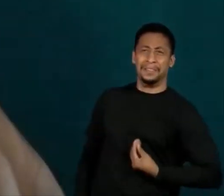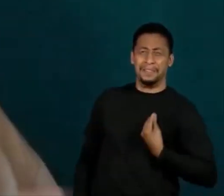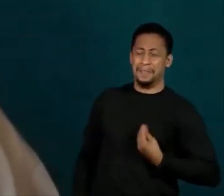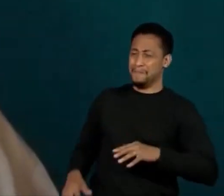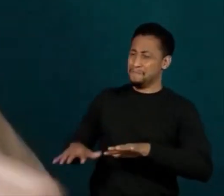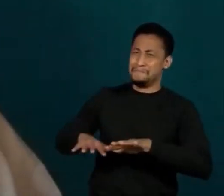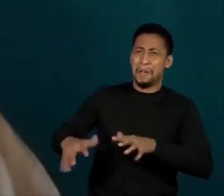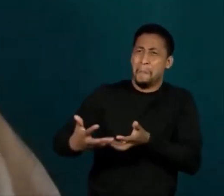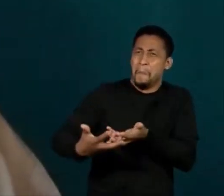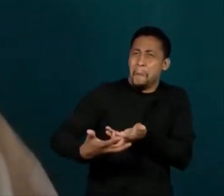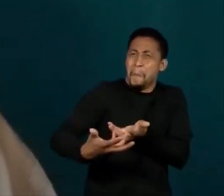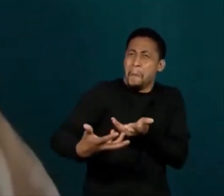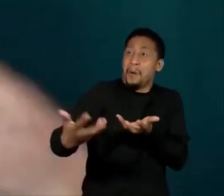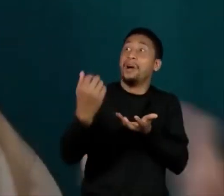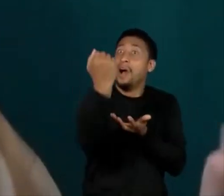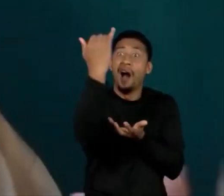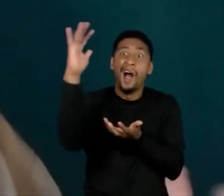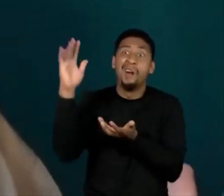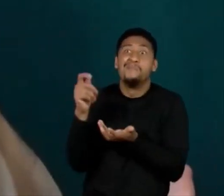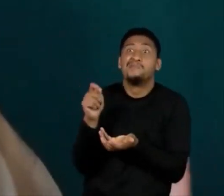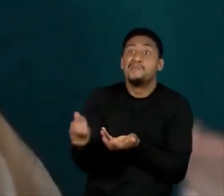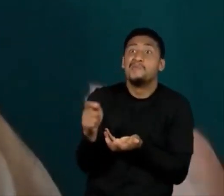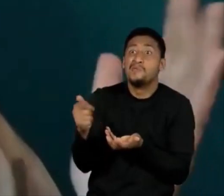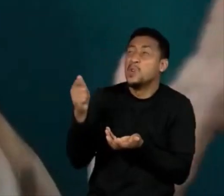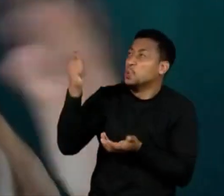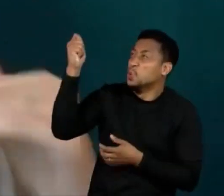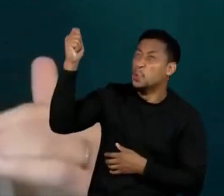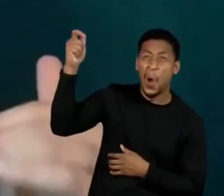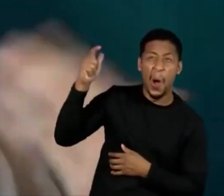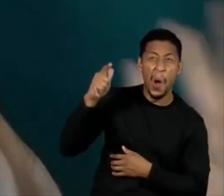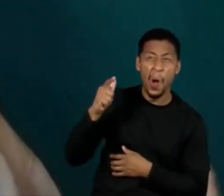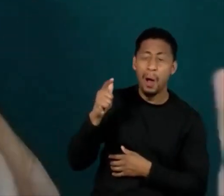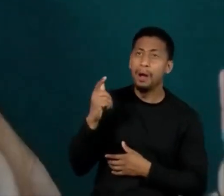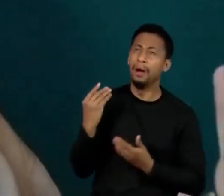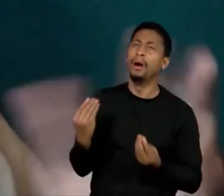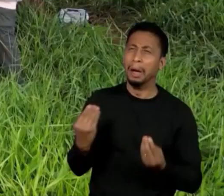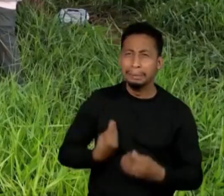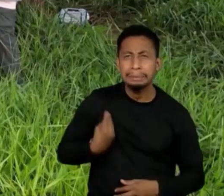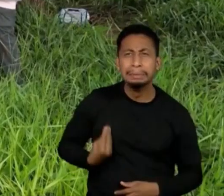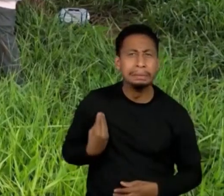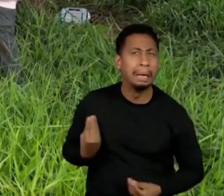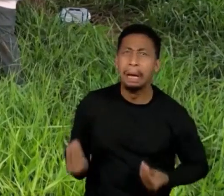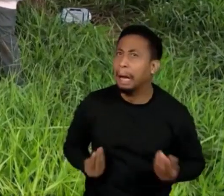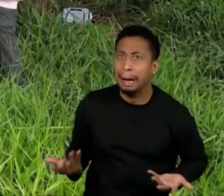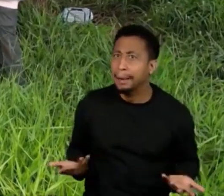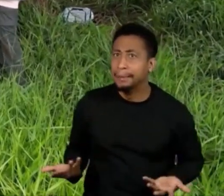é um ambiente super aberto, com muito sol, está sobrevivendo sem essa melanina?